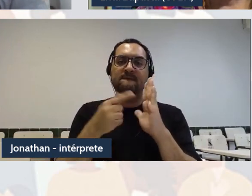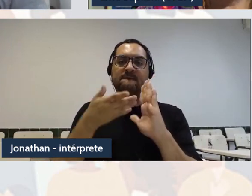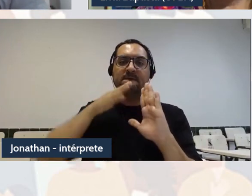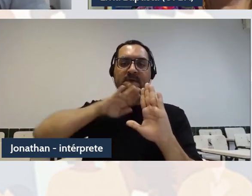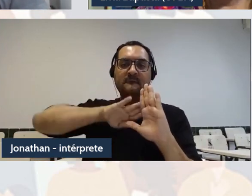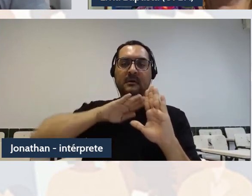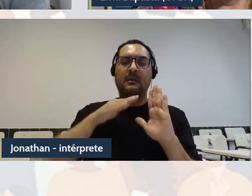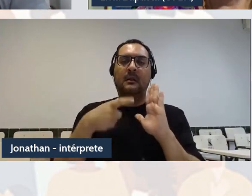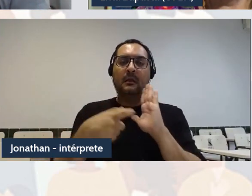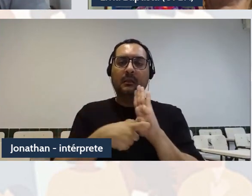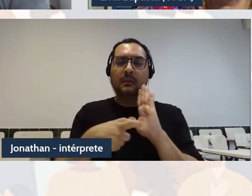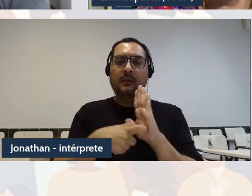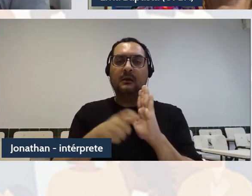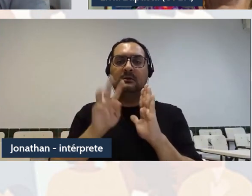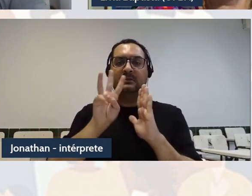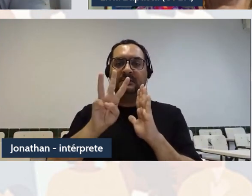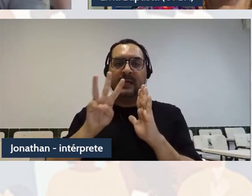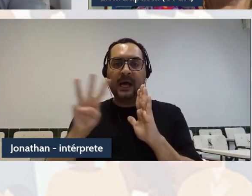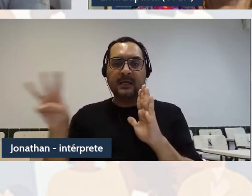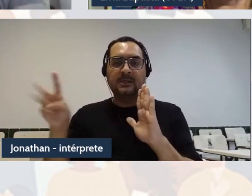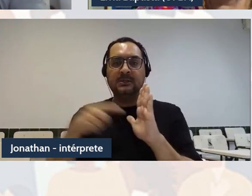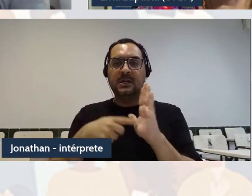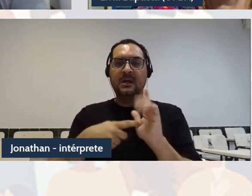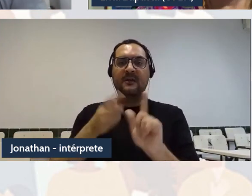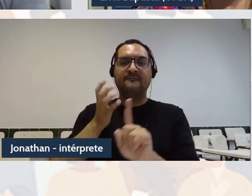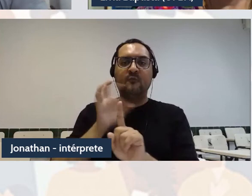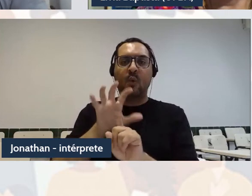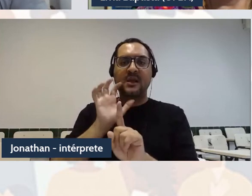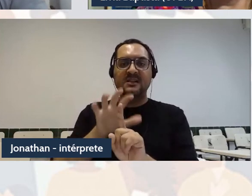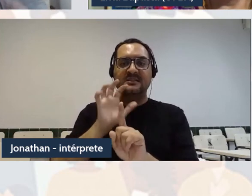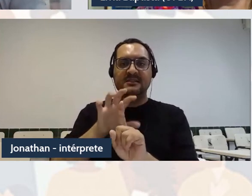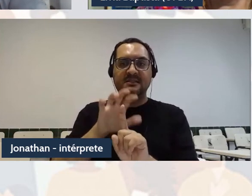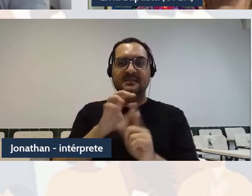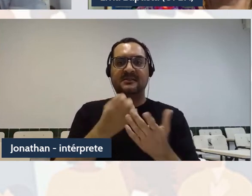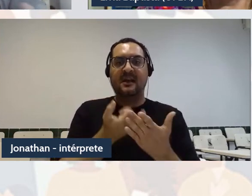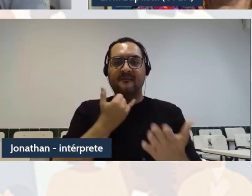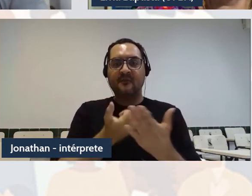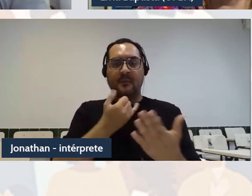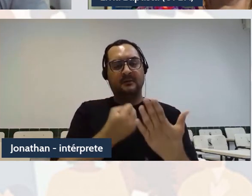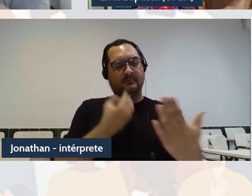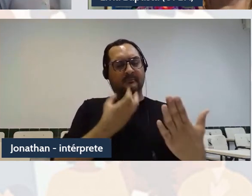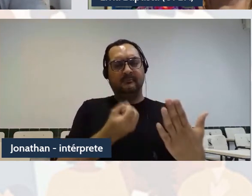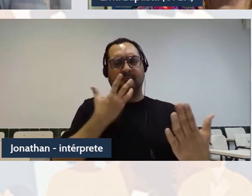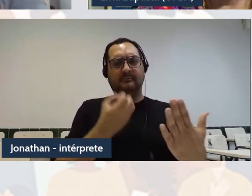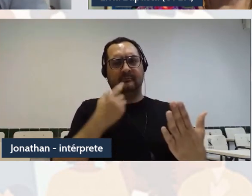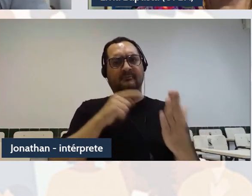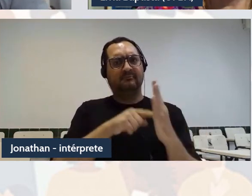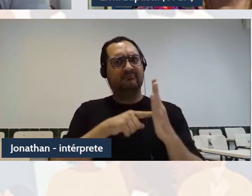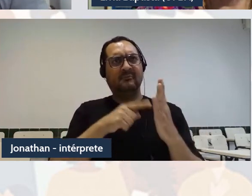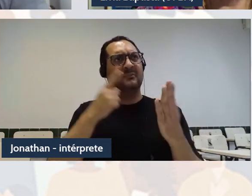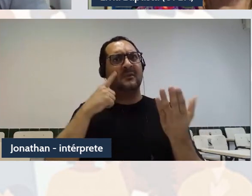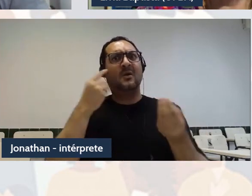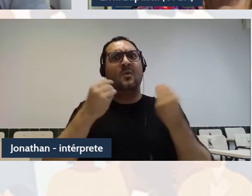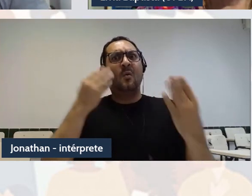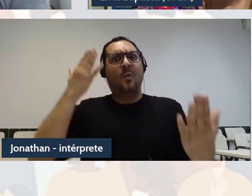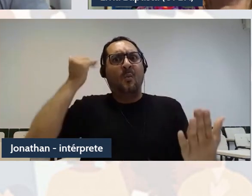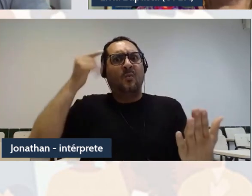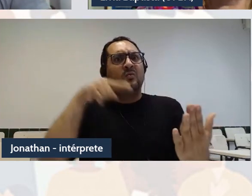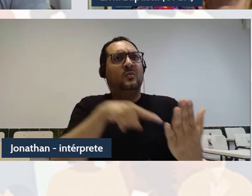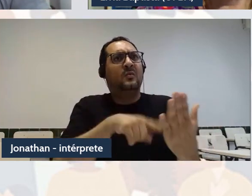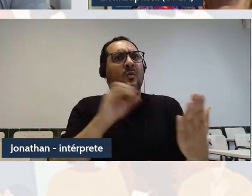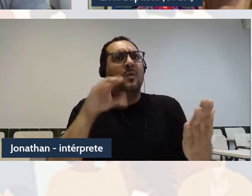dispositivos eletrônicos, até mesmo aqui diante desse programa que estamos usando, dessa plataforma que estamos usando,